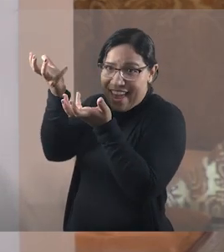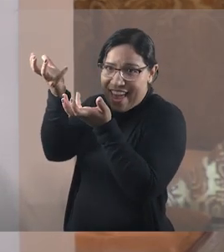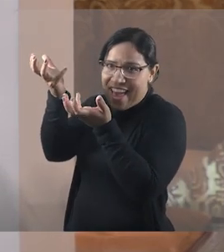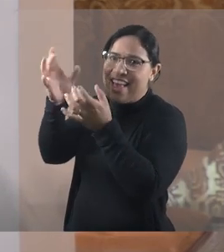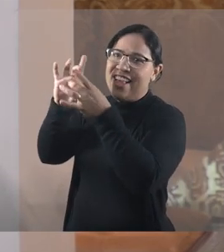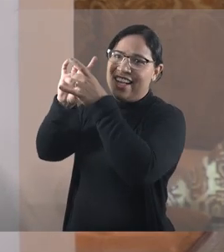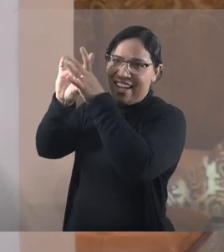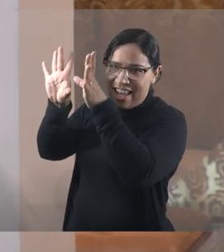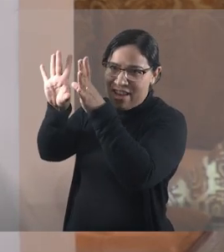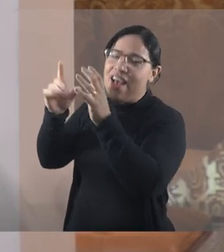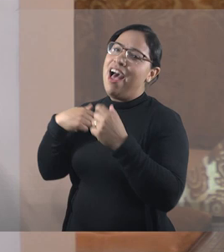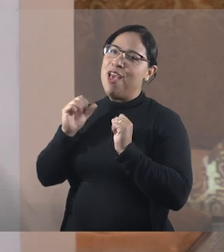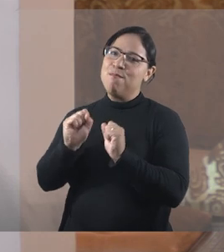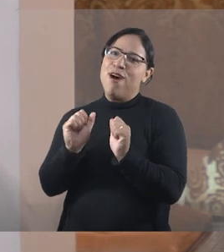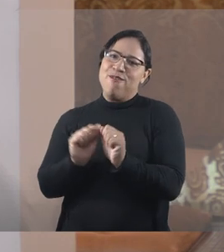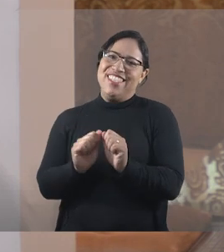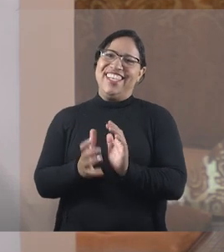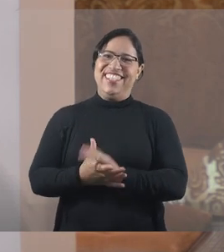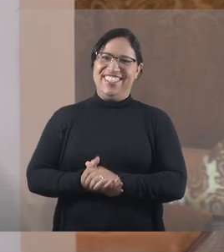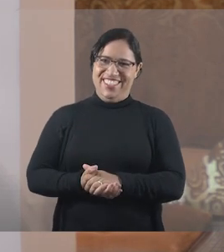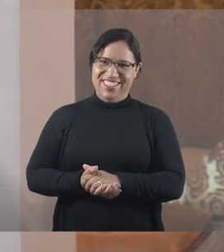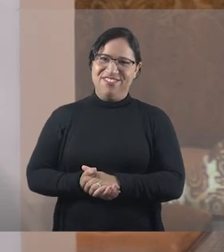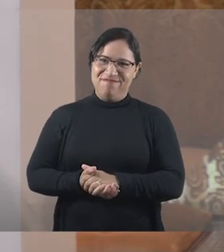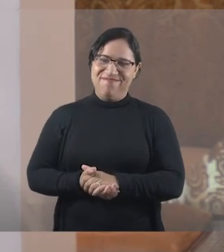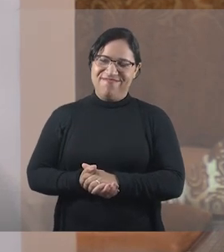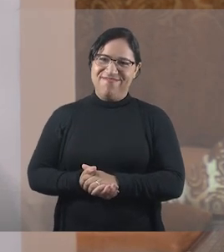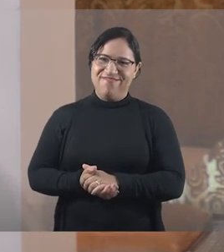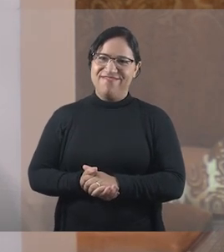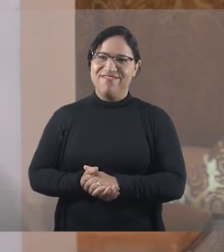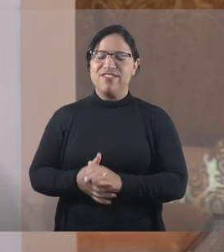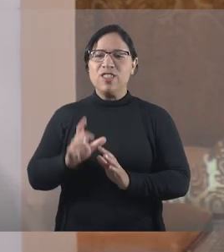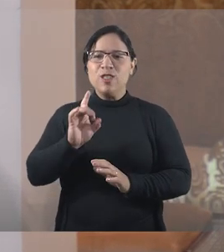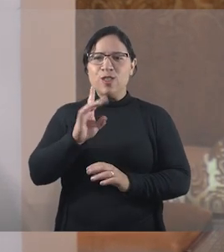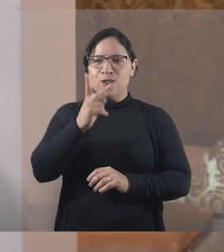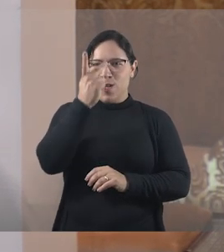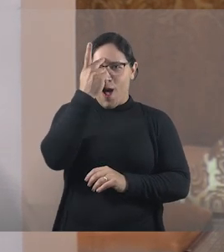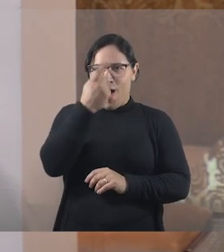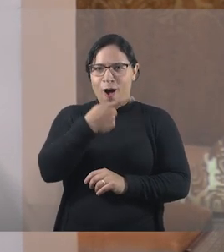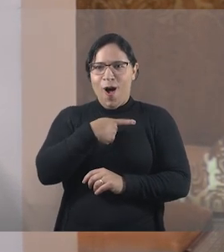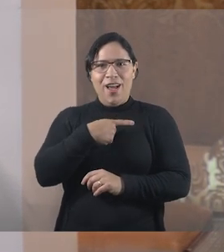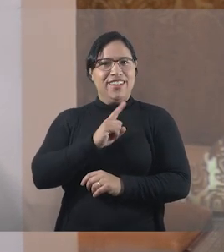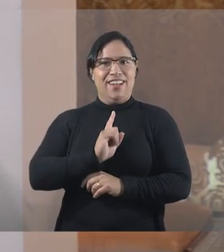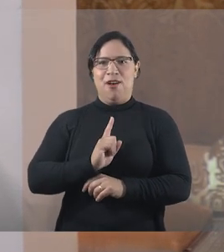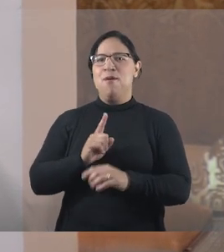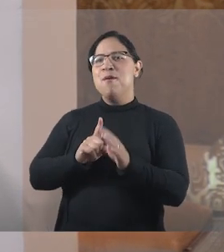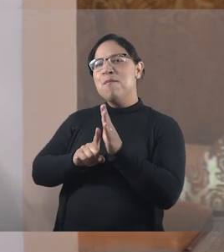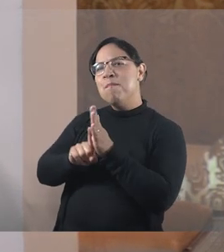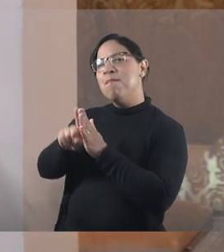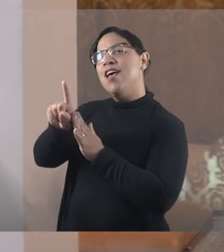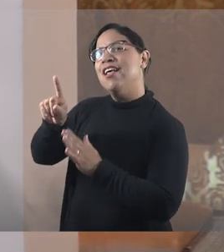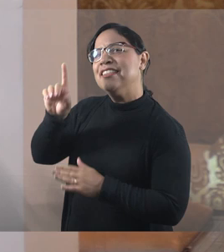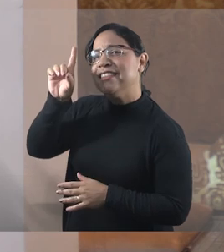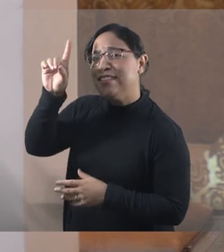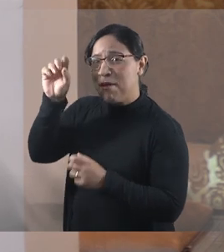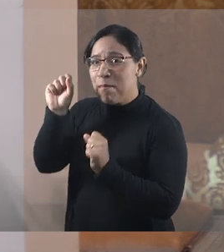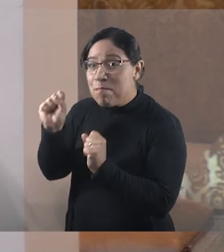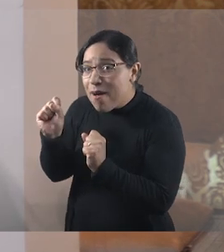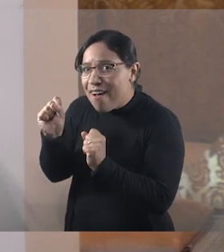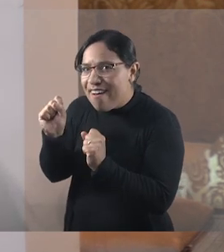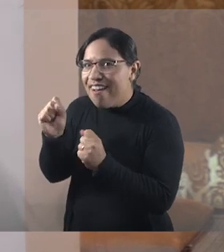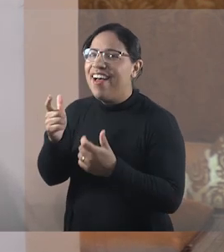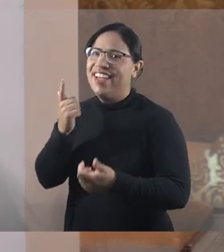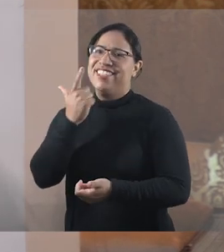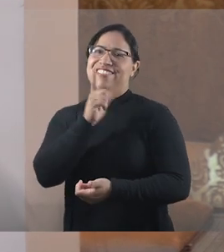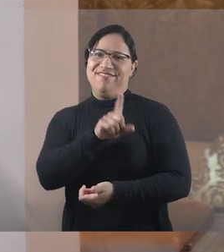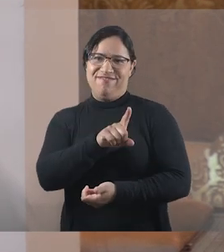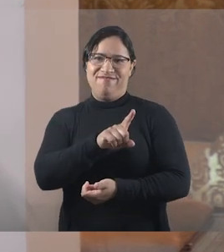ou aquilo. O orgulho dentro do nosso coração também, por vezes, se demonstra na arrogância que nós